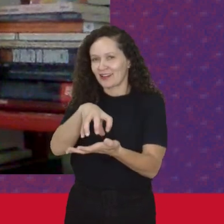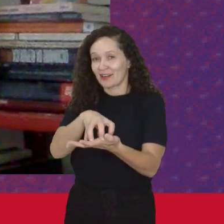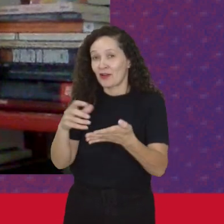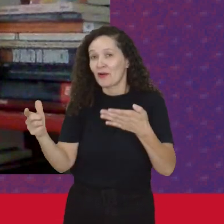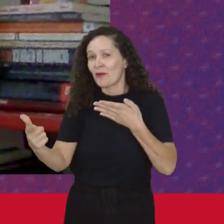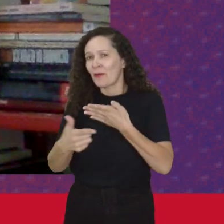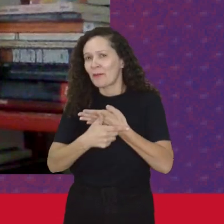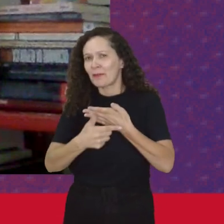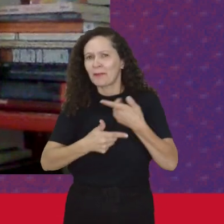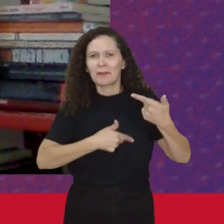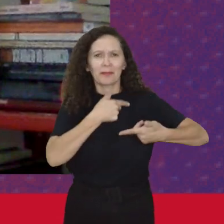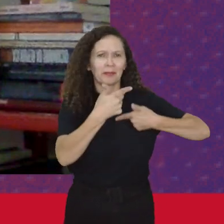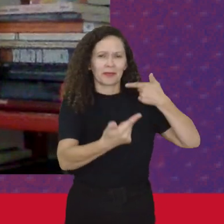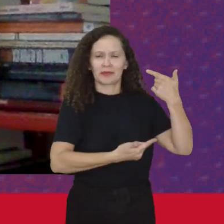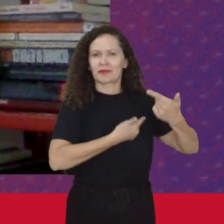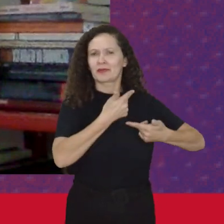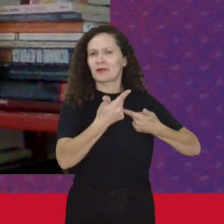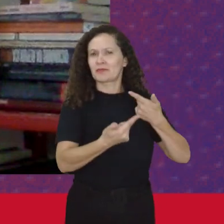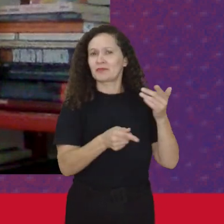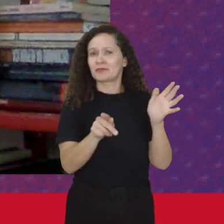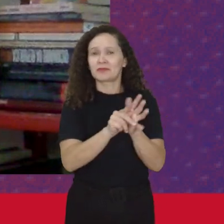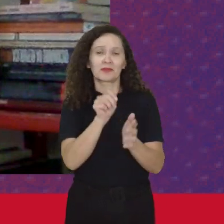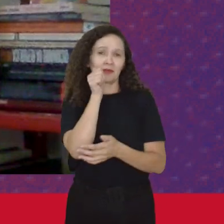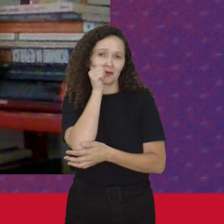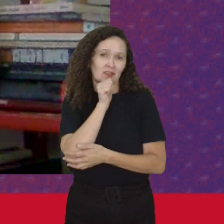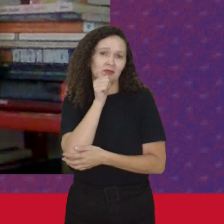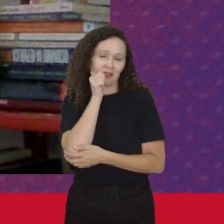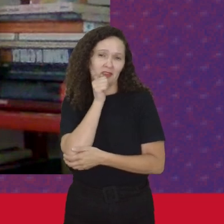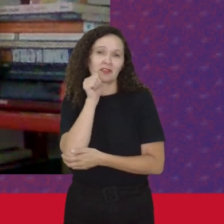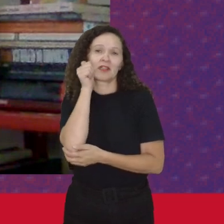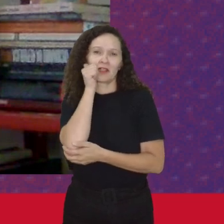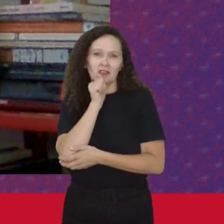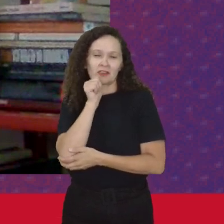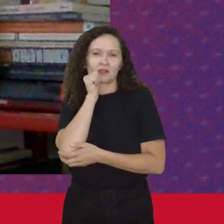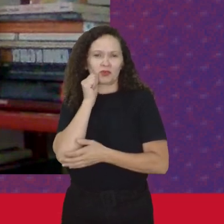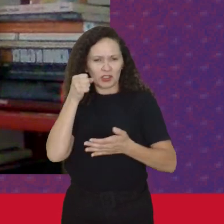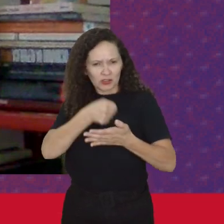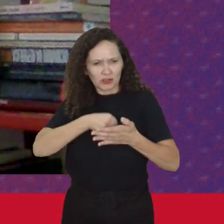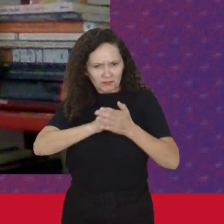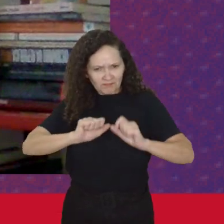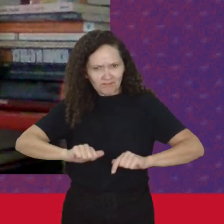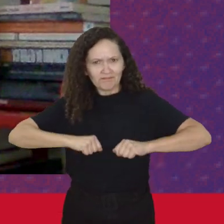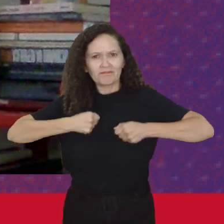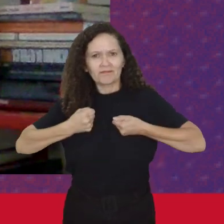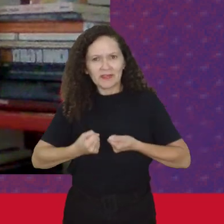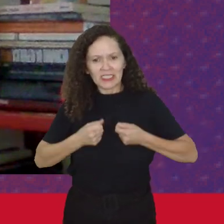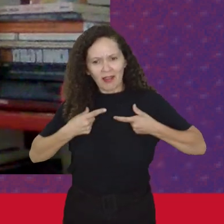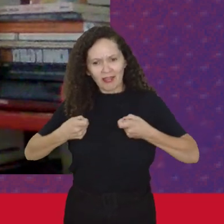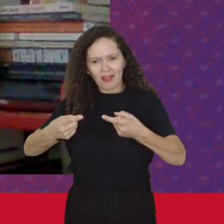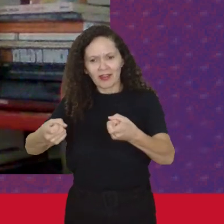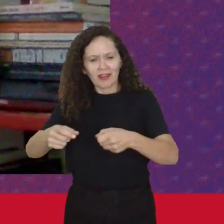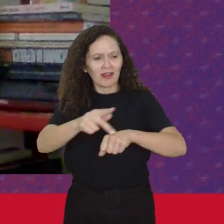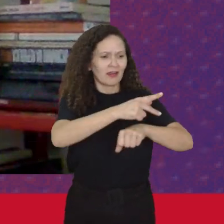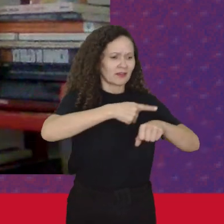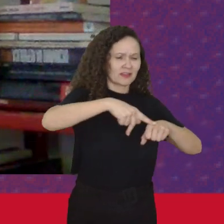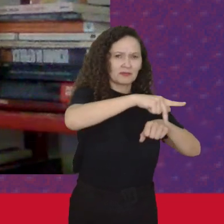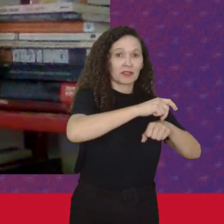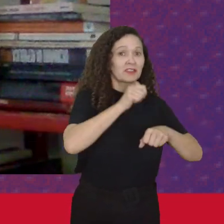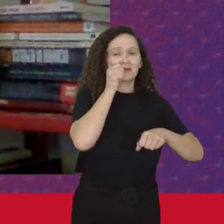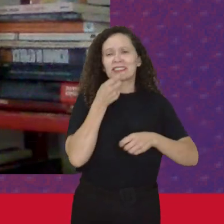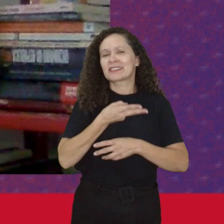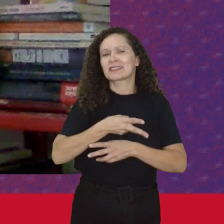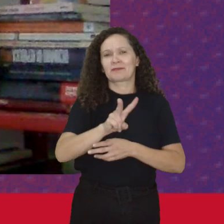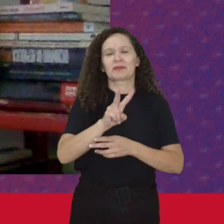papel Do trabalho Das mulheres As mulheres Foram combatentes Nas zonas De guerra Nos países Que essas